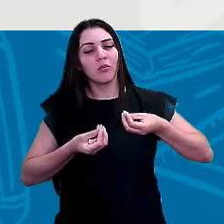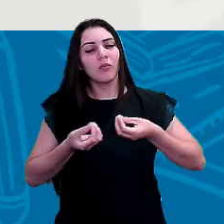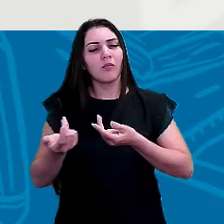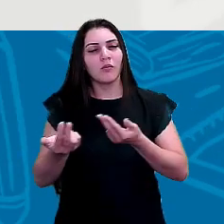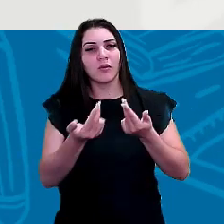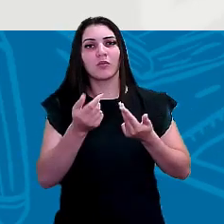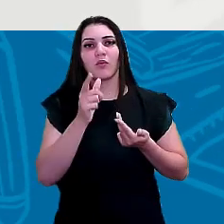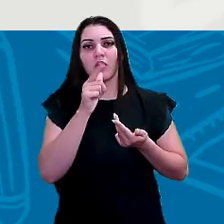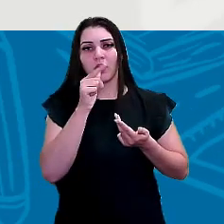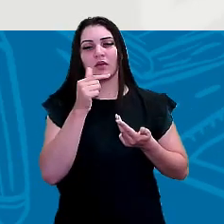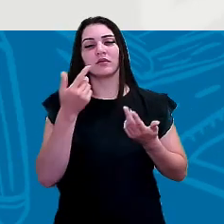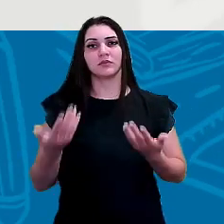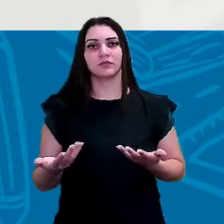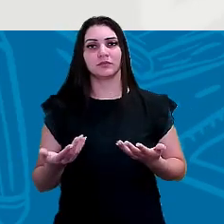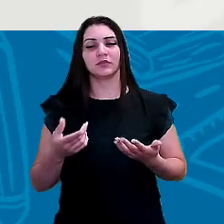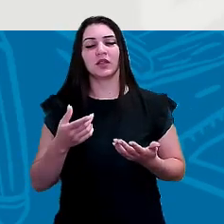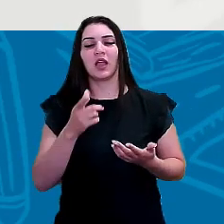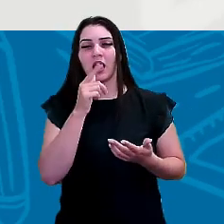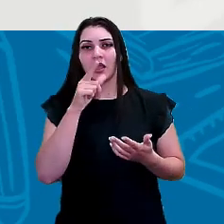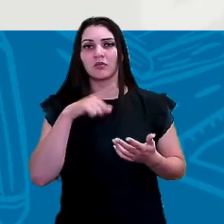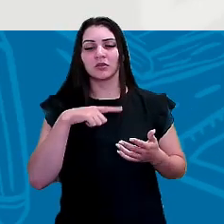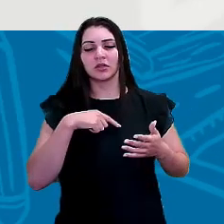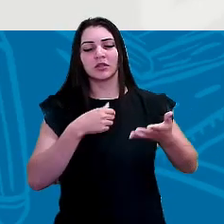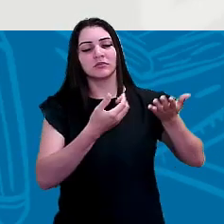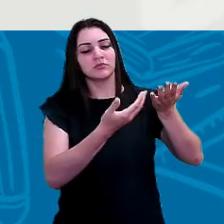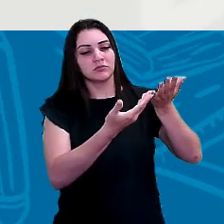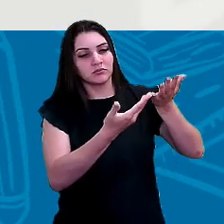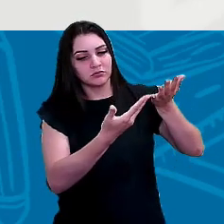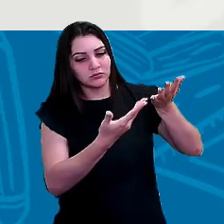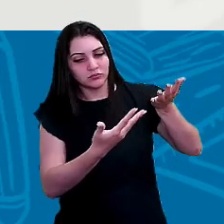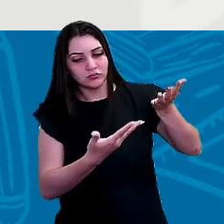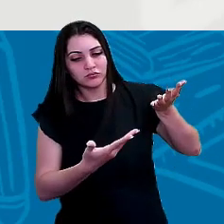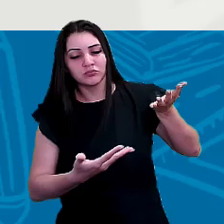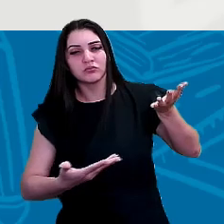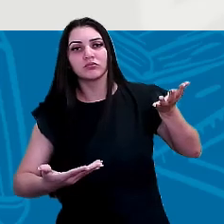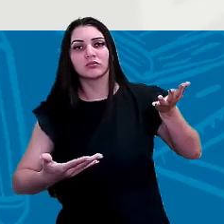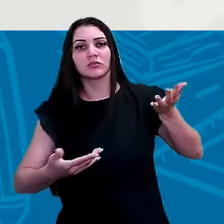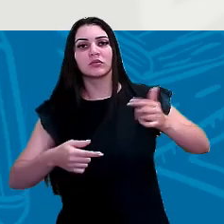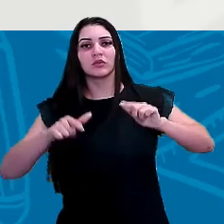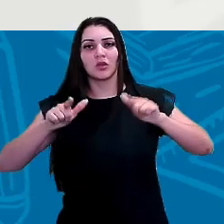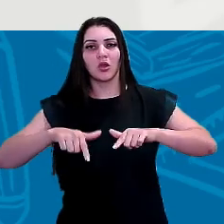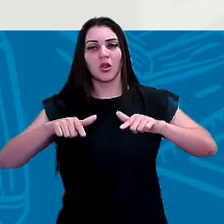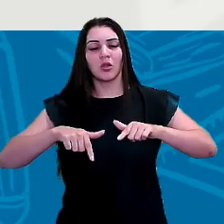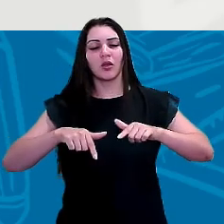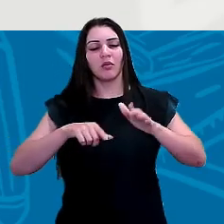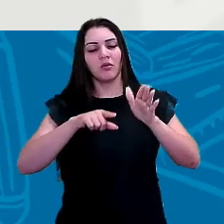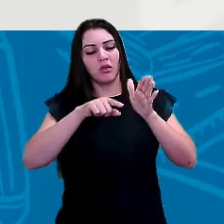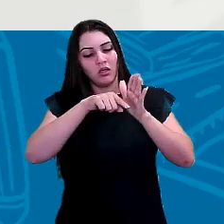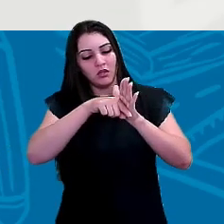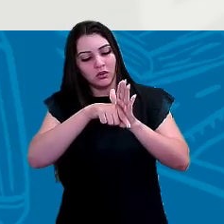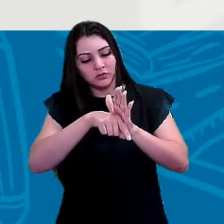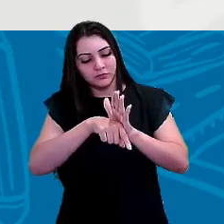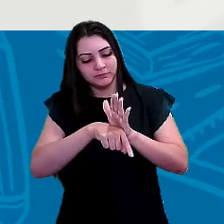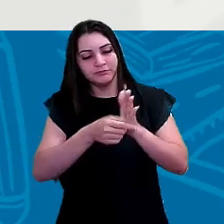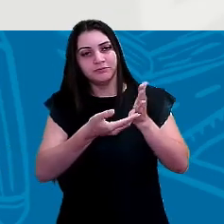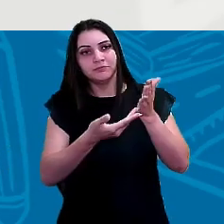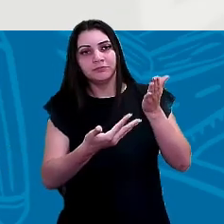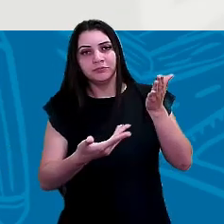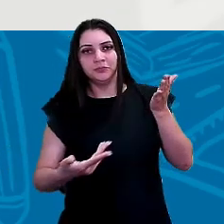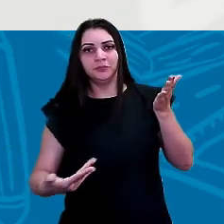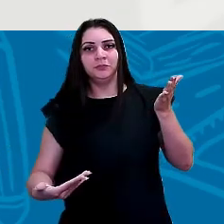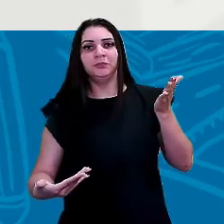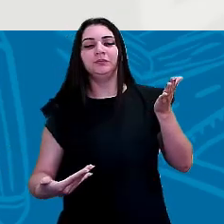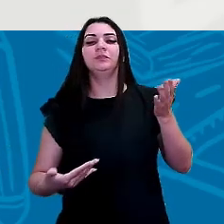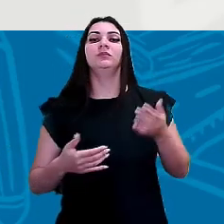água né? a água ela tende a correr para as zonas mais baixas né? tá trazida pela